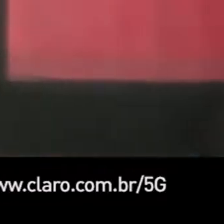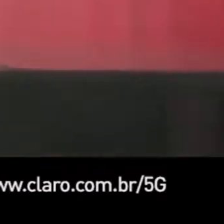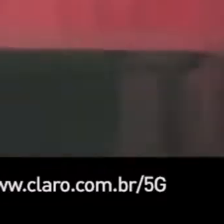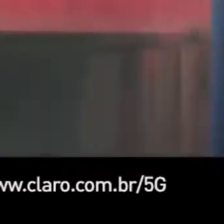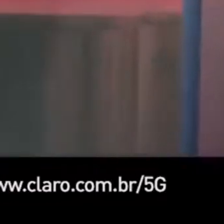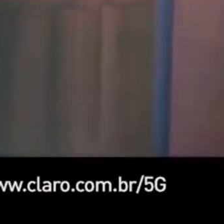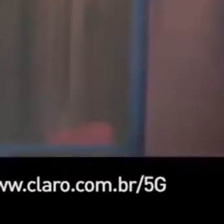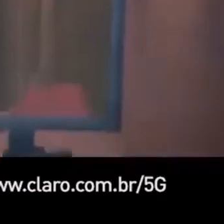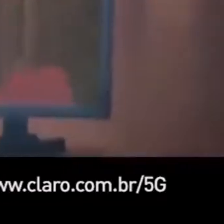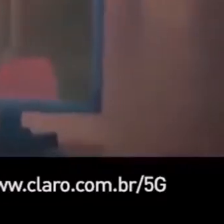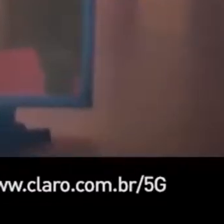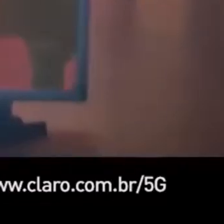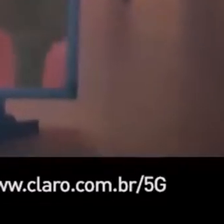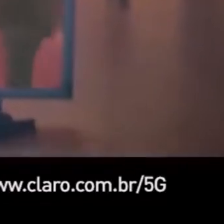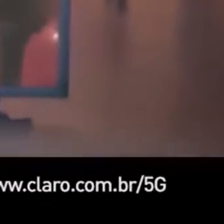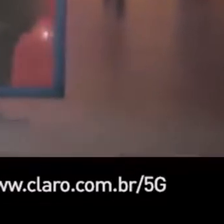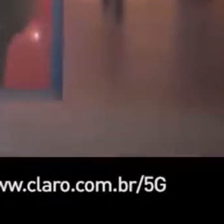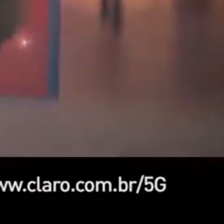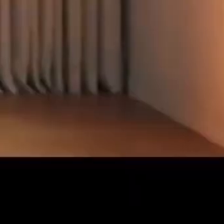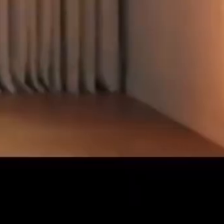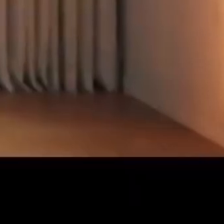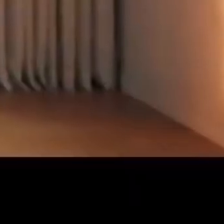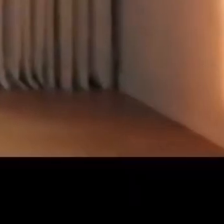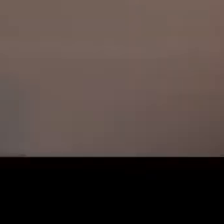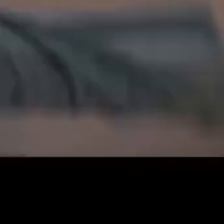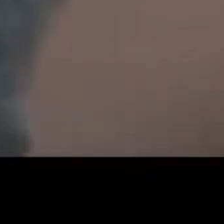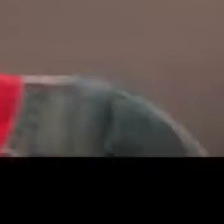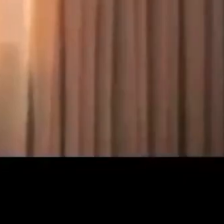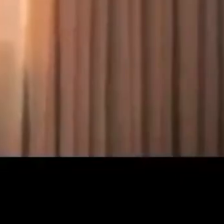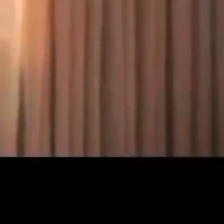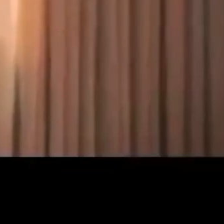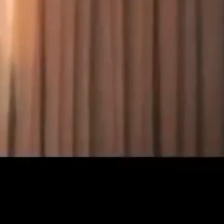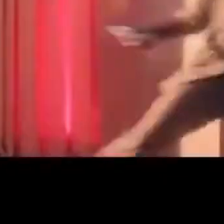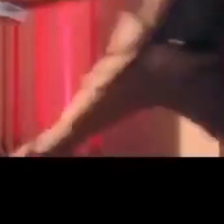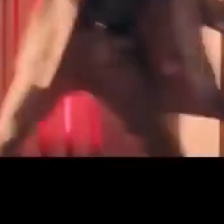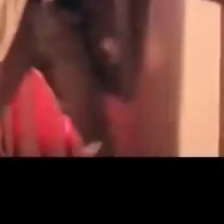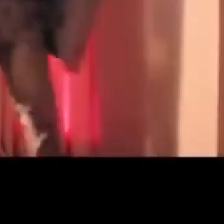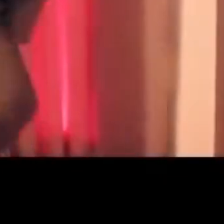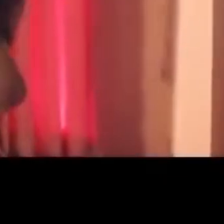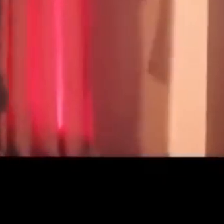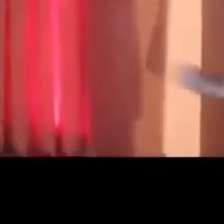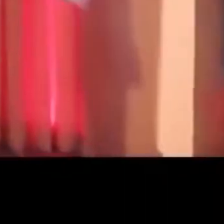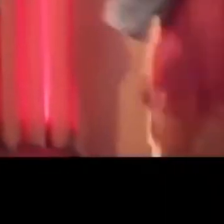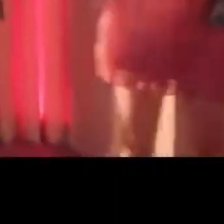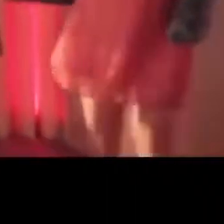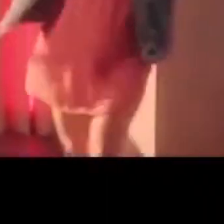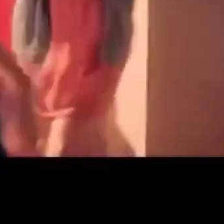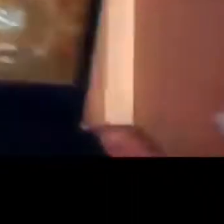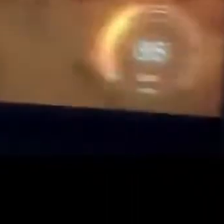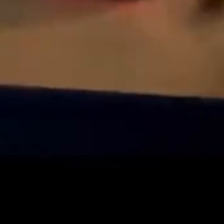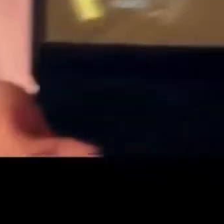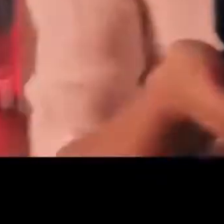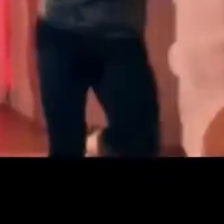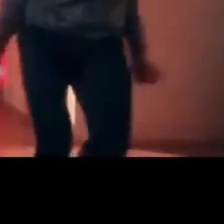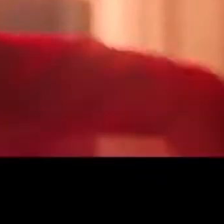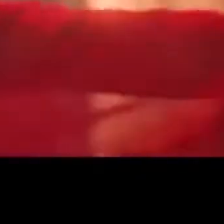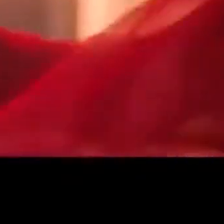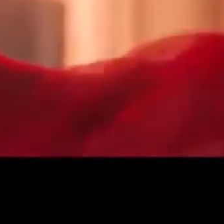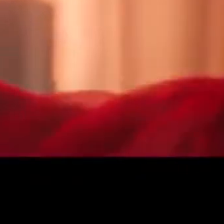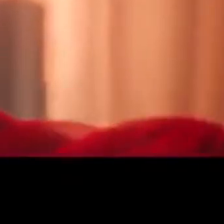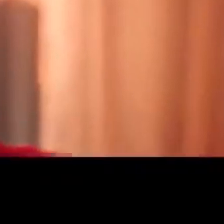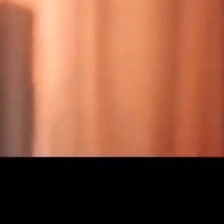aqui pra já Então você vai ter que entender Para sempre